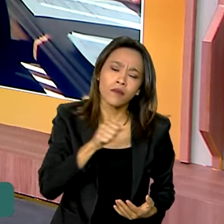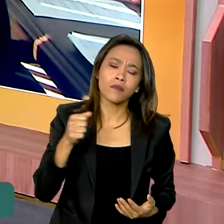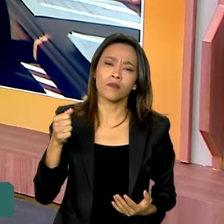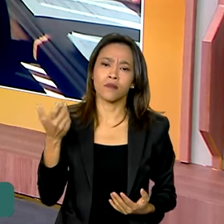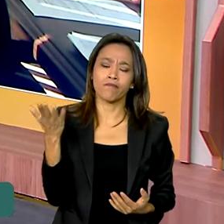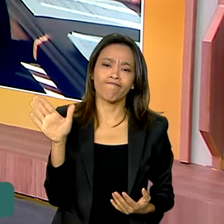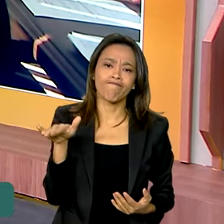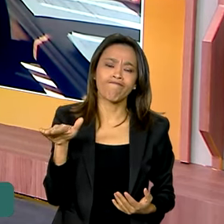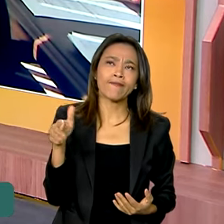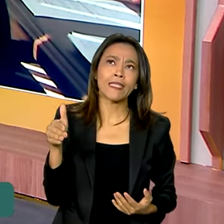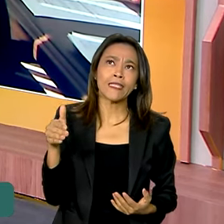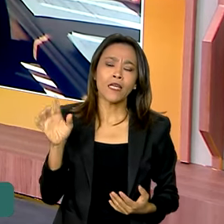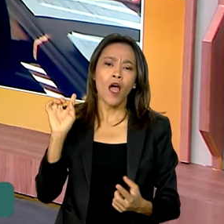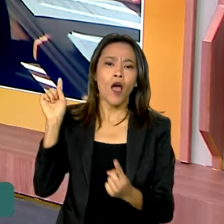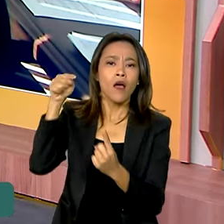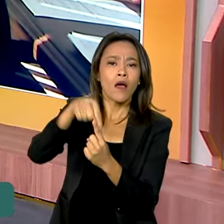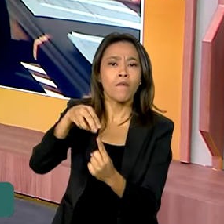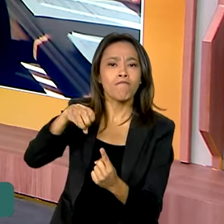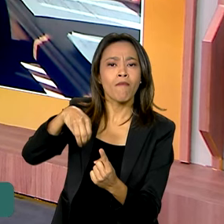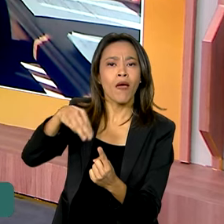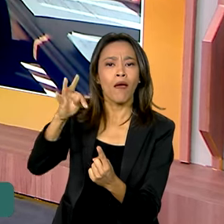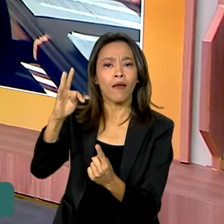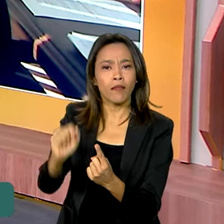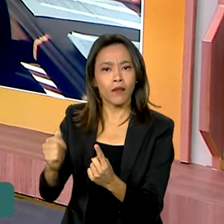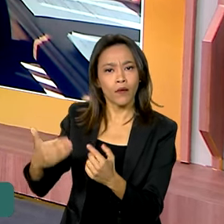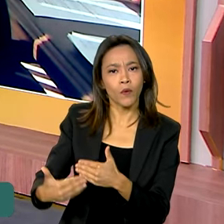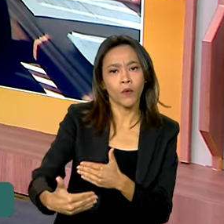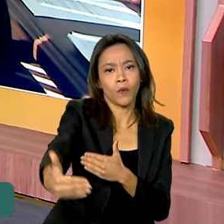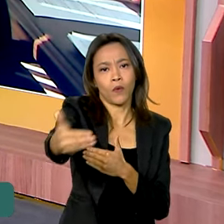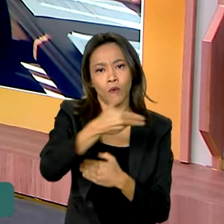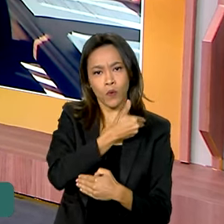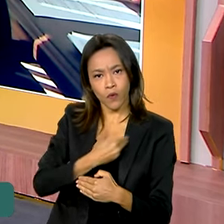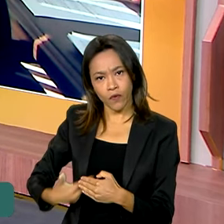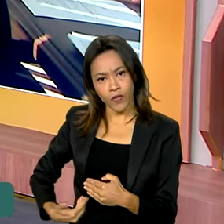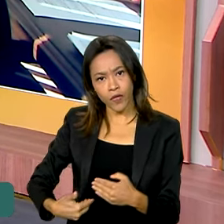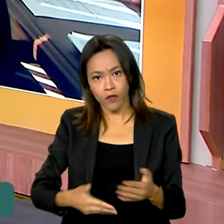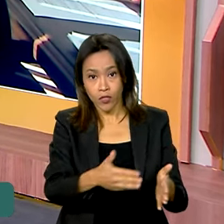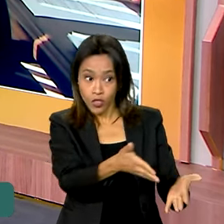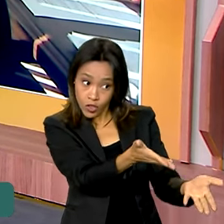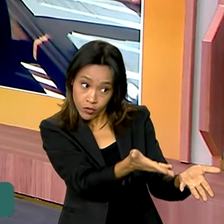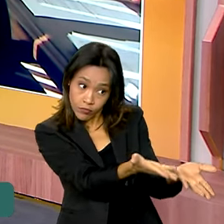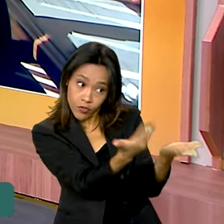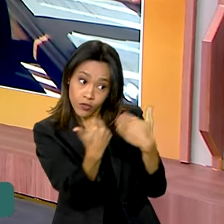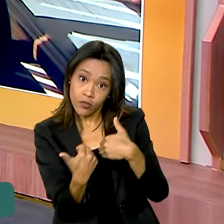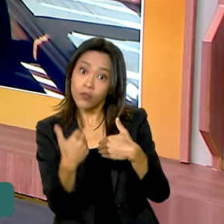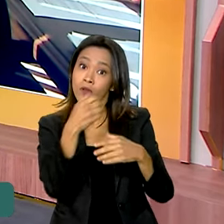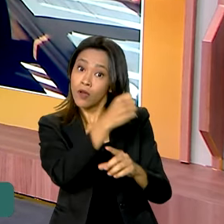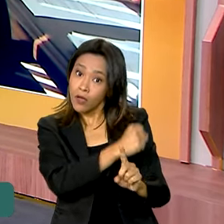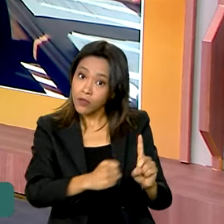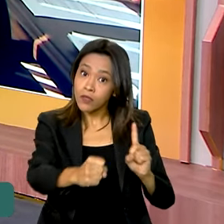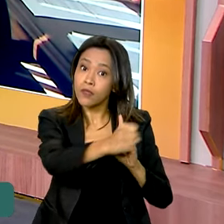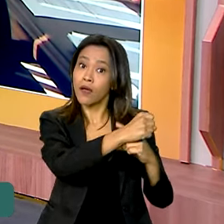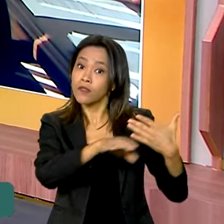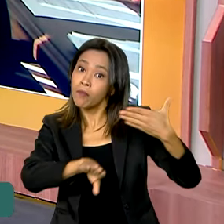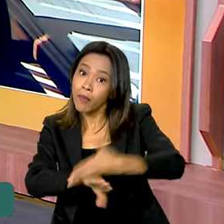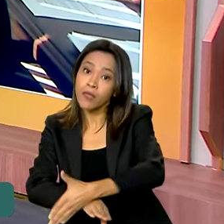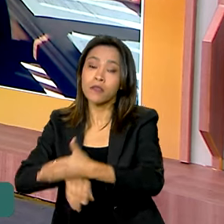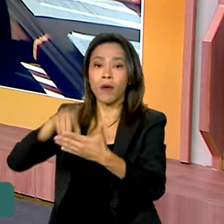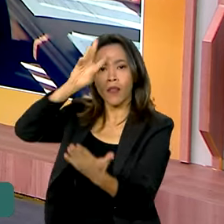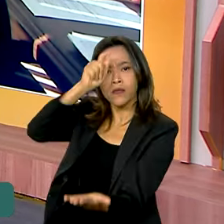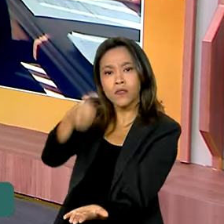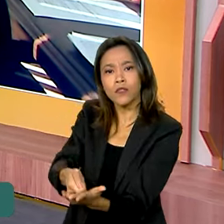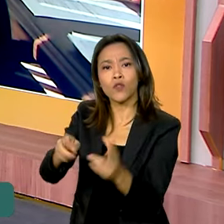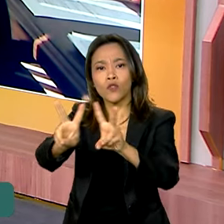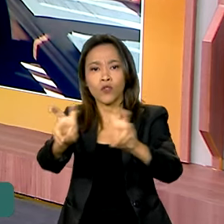metas do governo de incluir a sociedade como participante efetiva aí das decisões, das